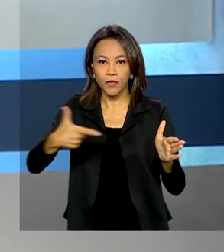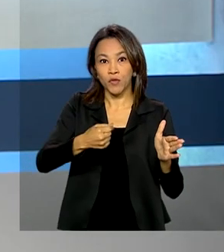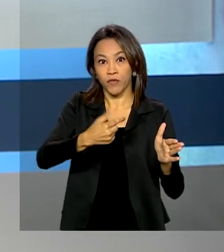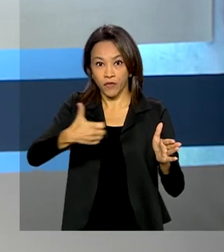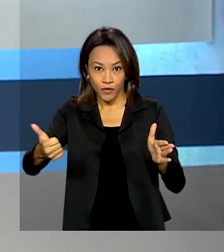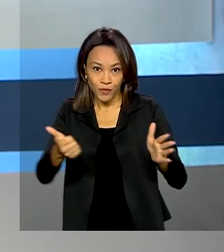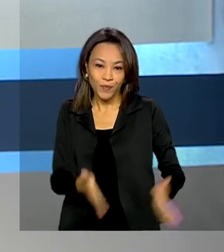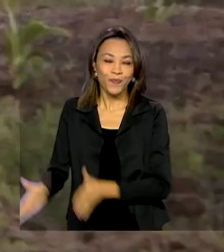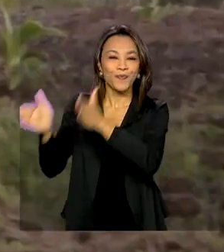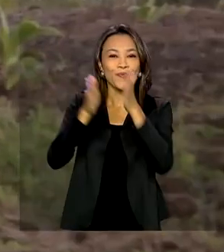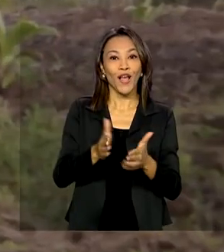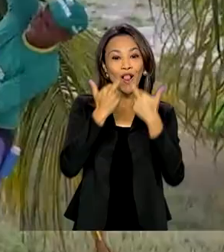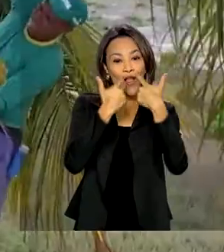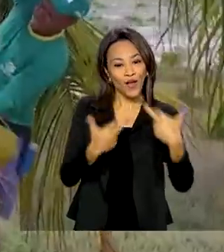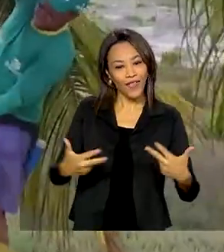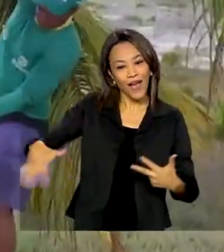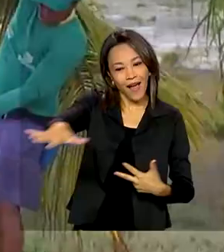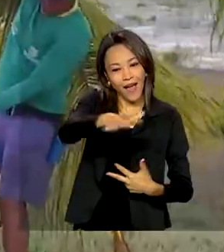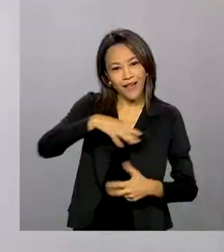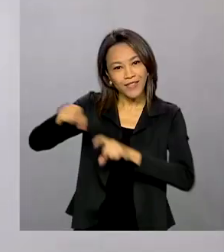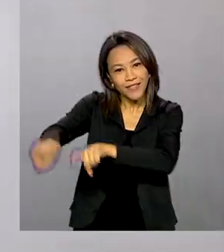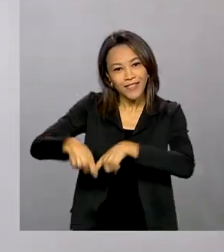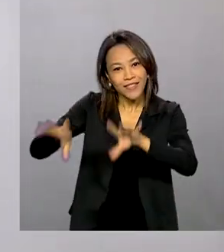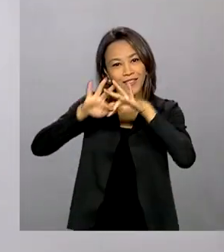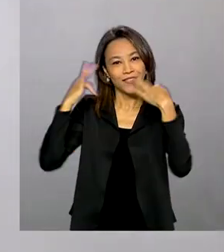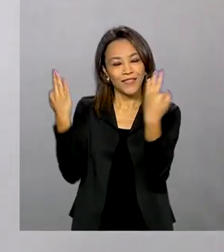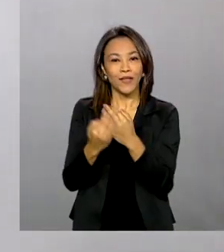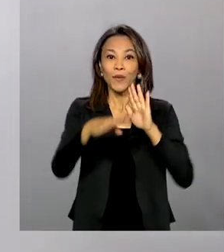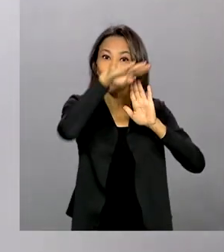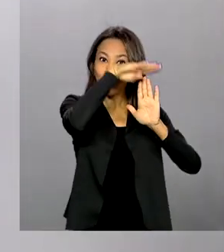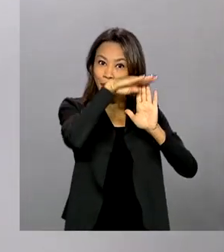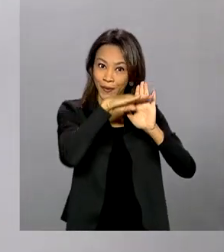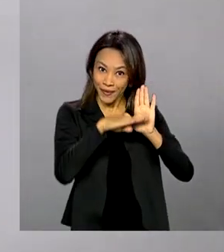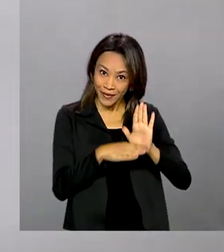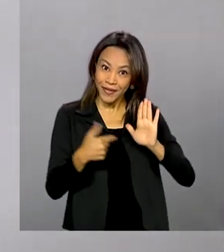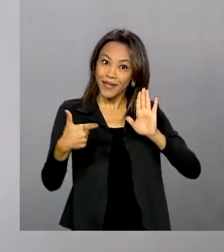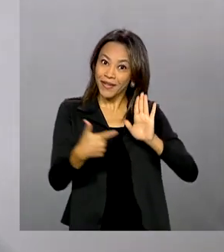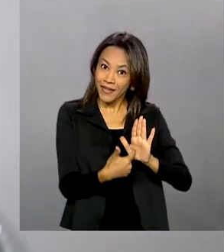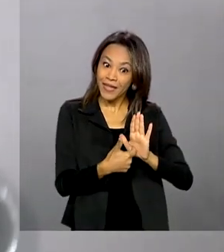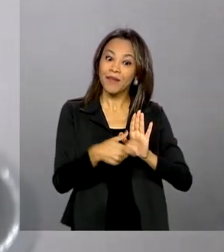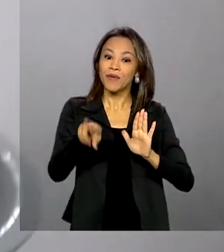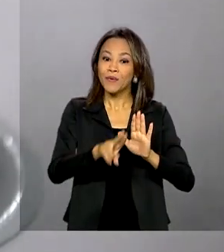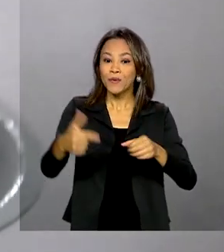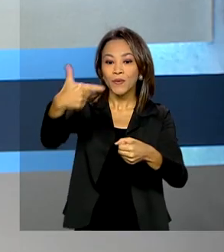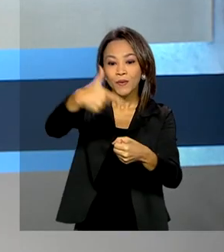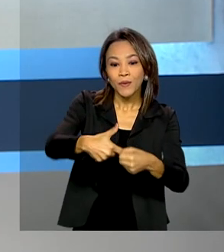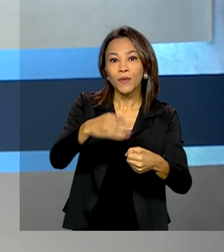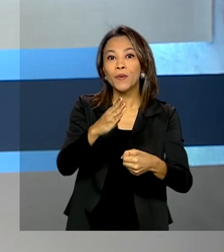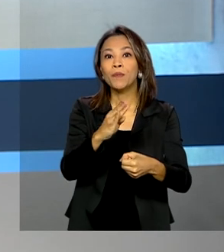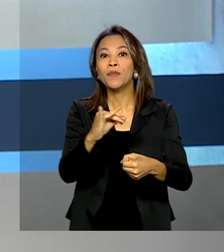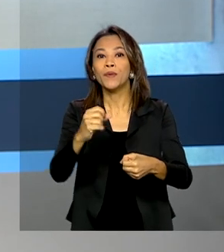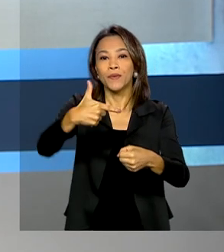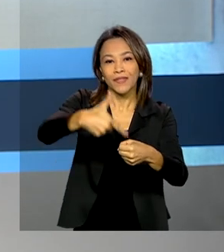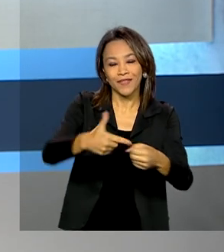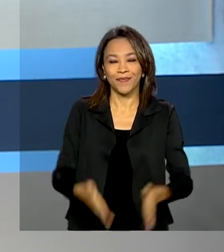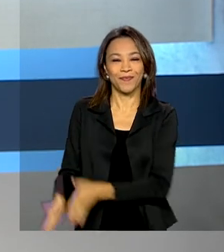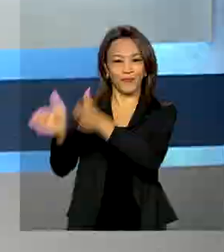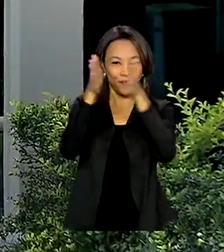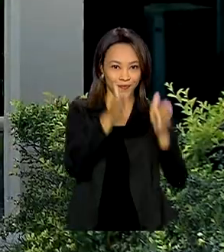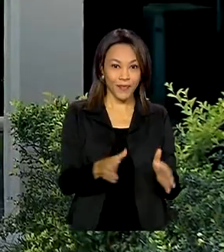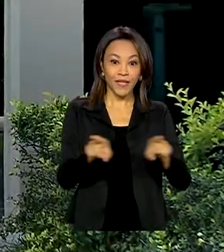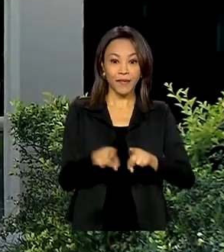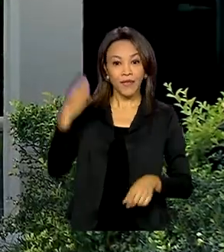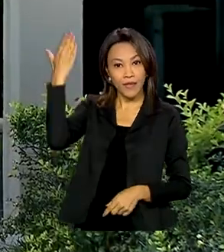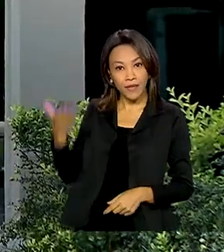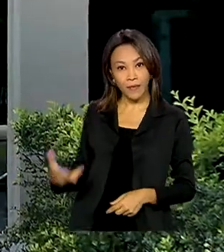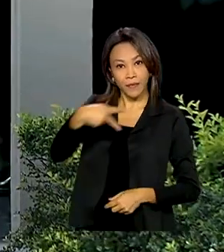Novidade para os agricultores familiares do Programa Nacional de Produção e Uso do Biodiesel. E veja também, o